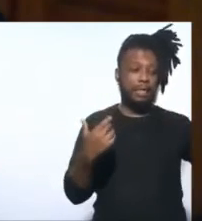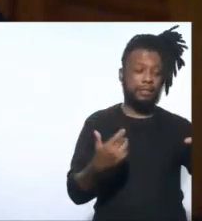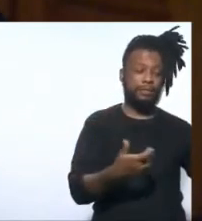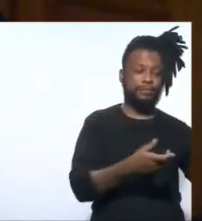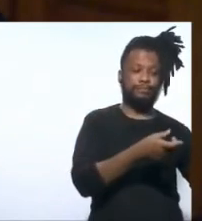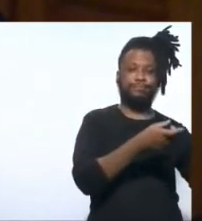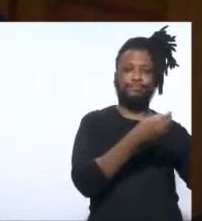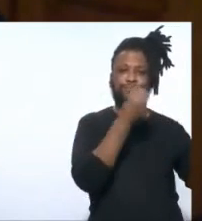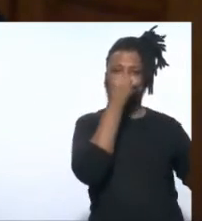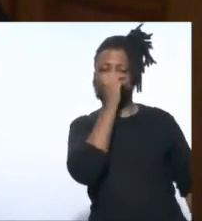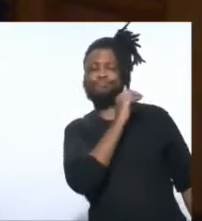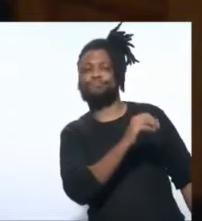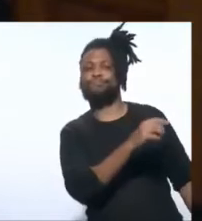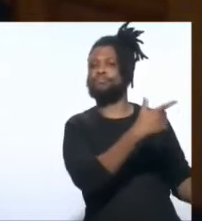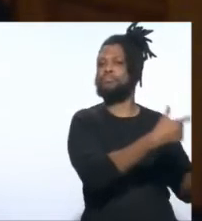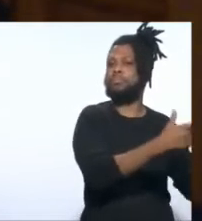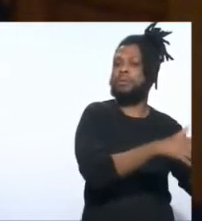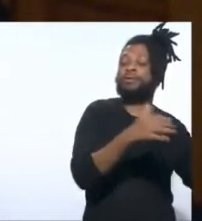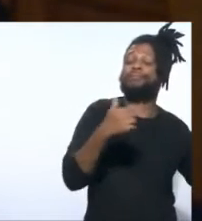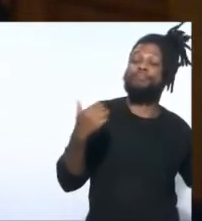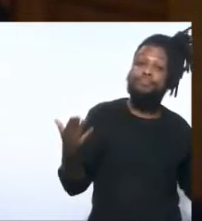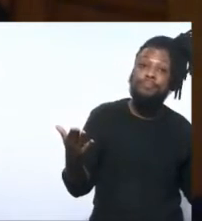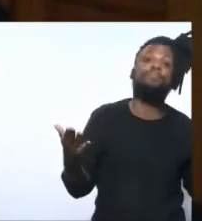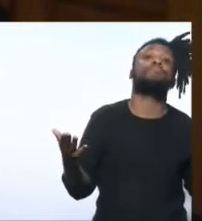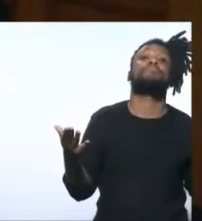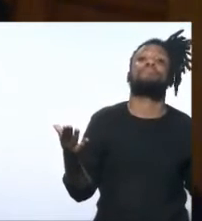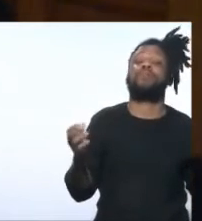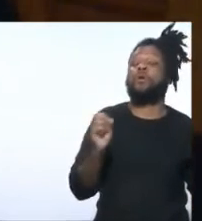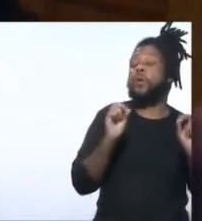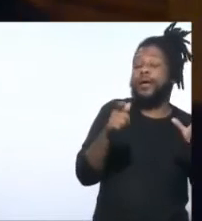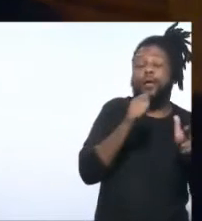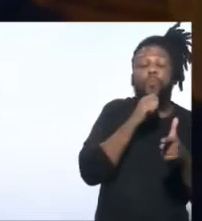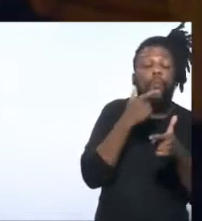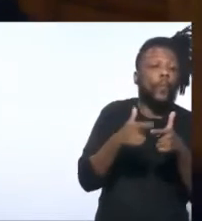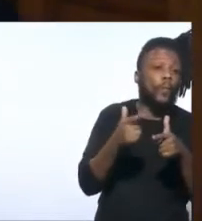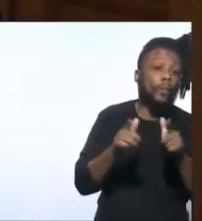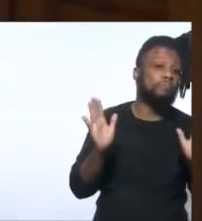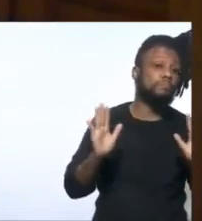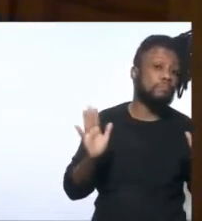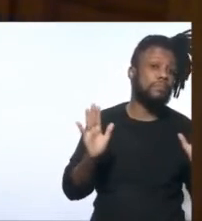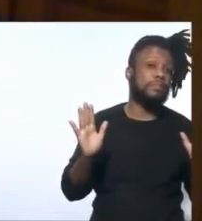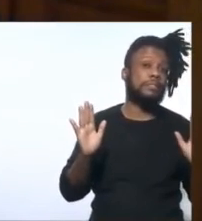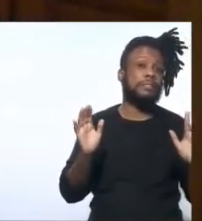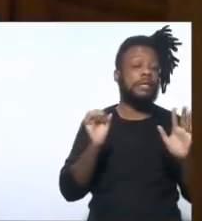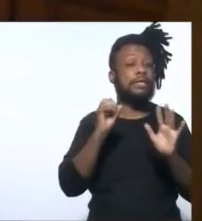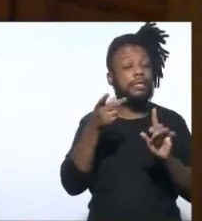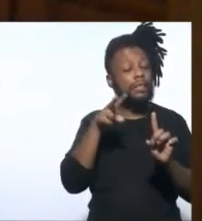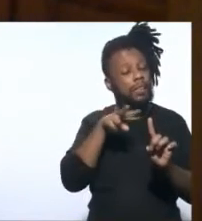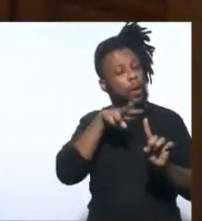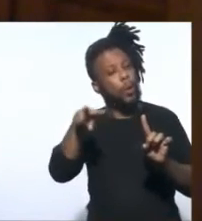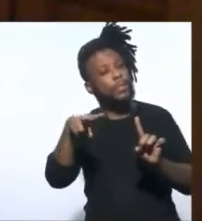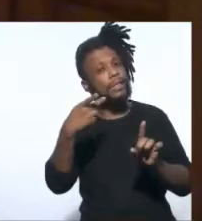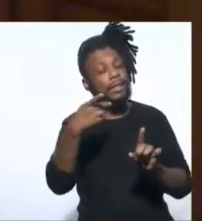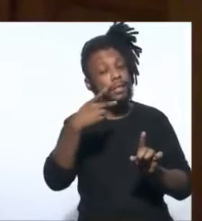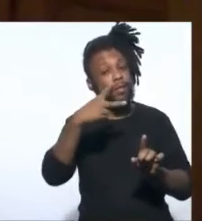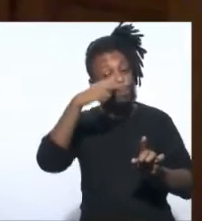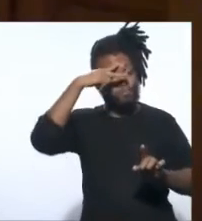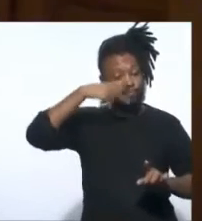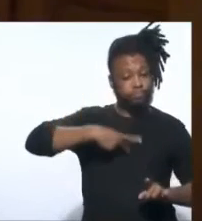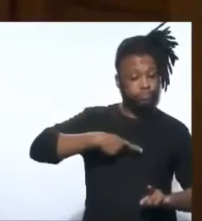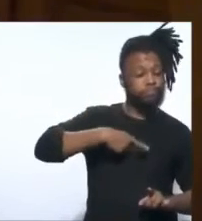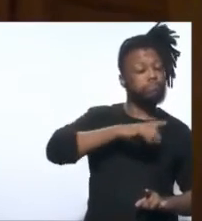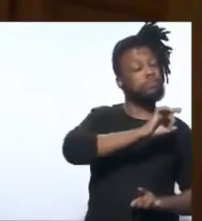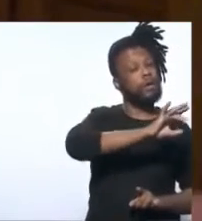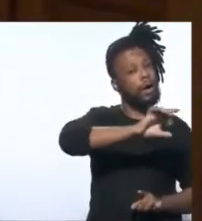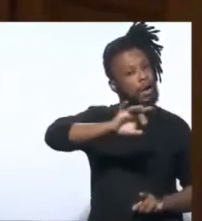segregado. Não fui segregado na consideração pessoal de cada um.